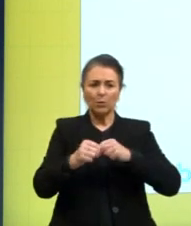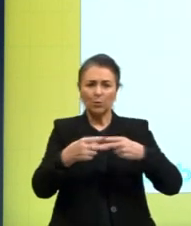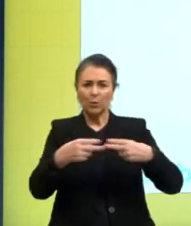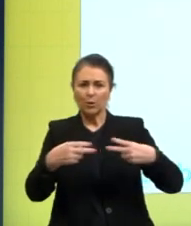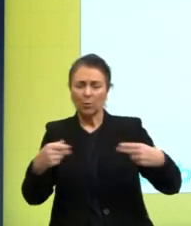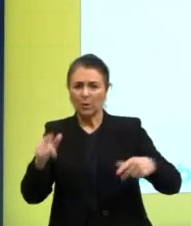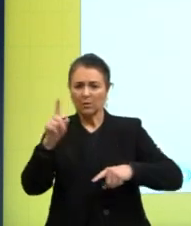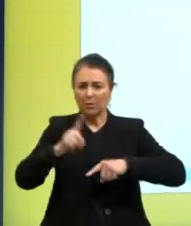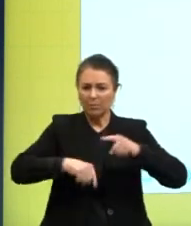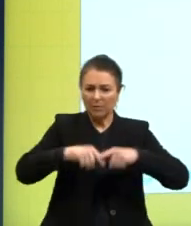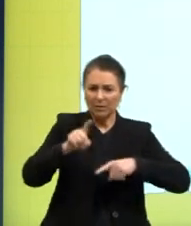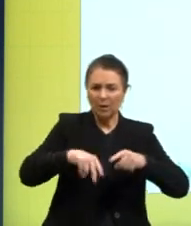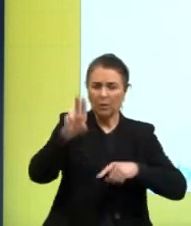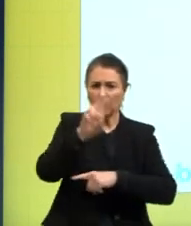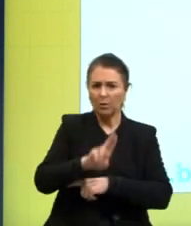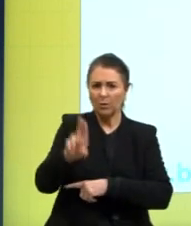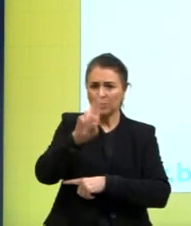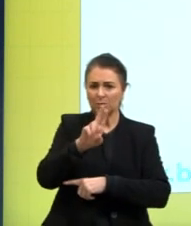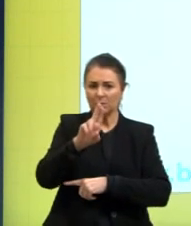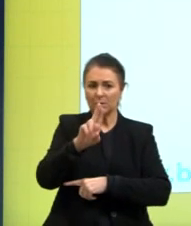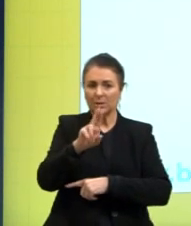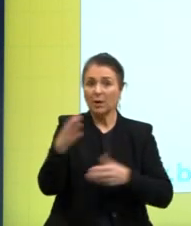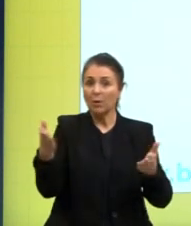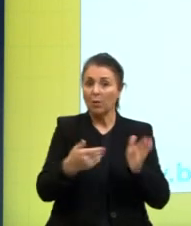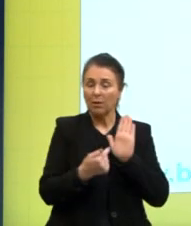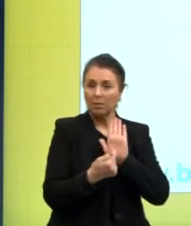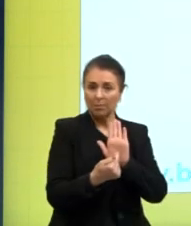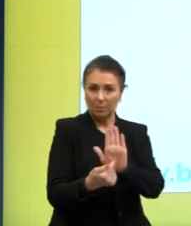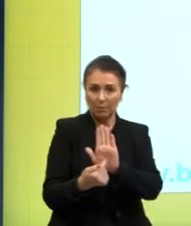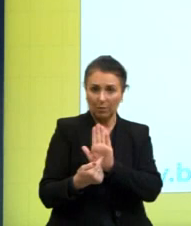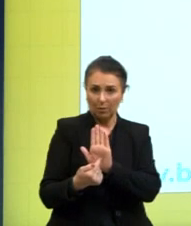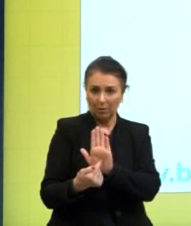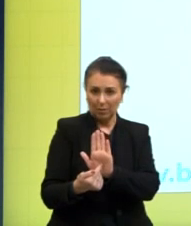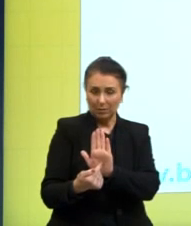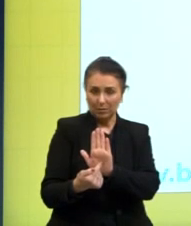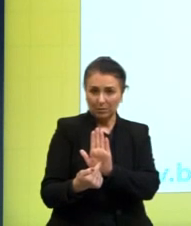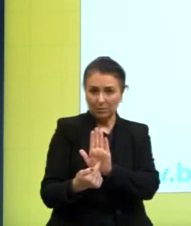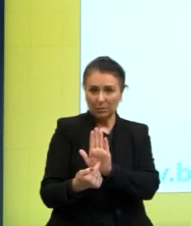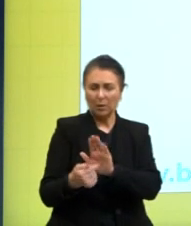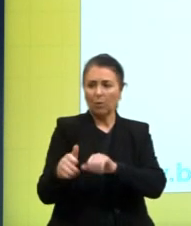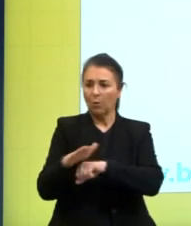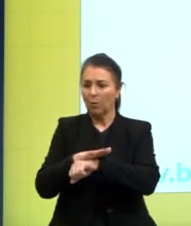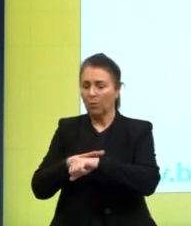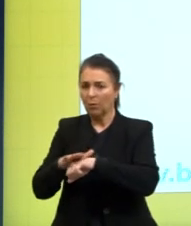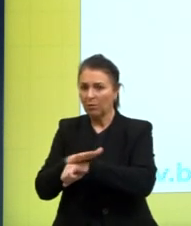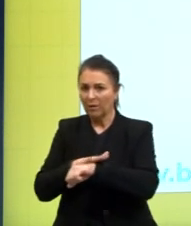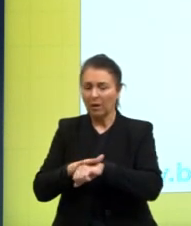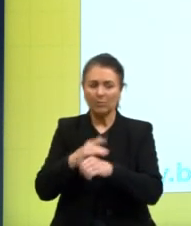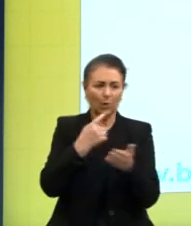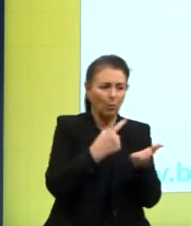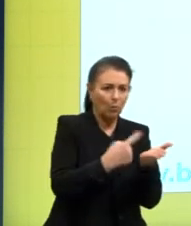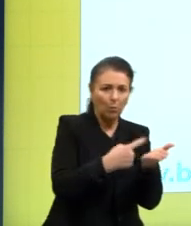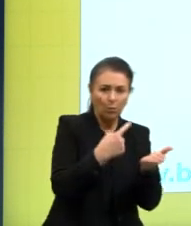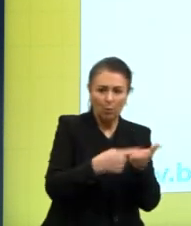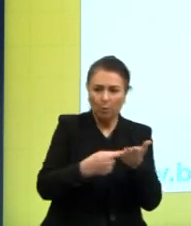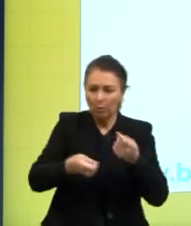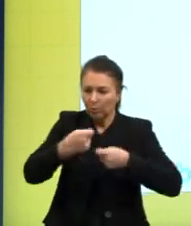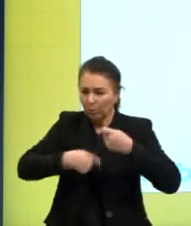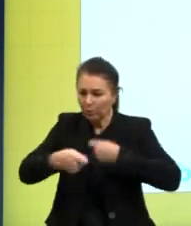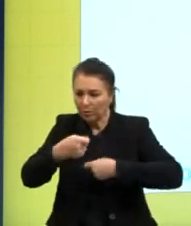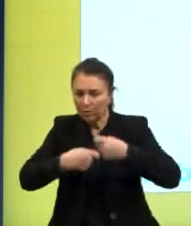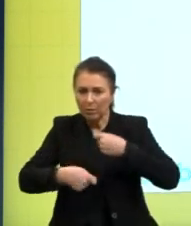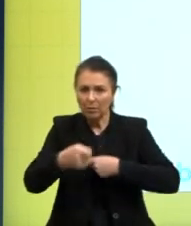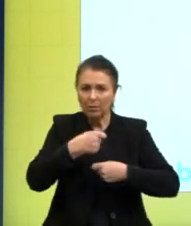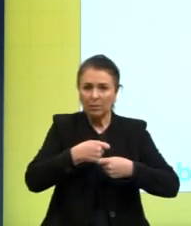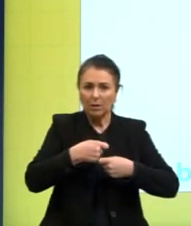uso sejam revelados conversas, acordos, negociações,